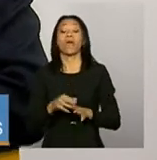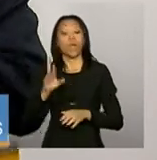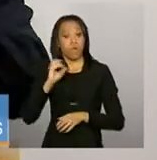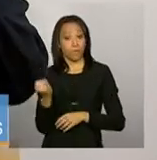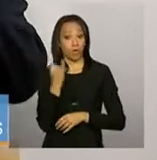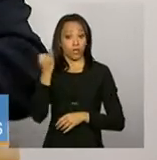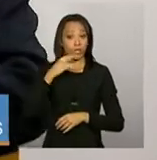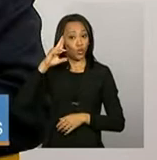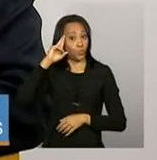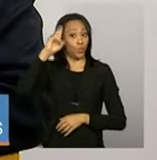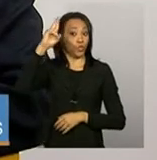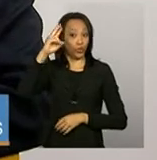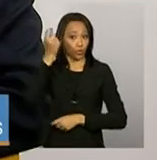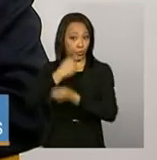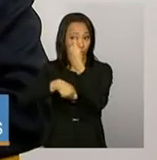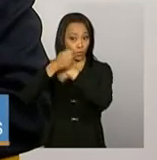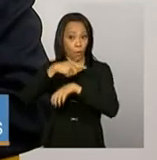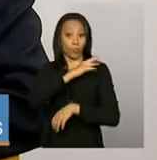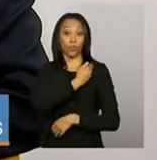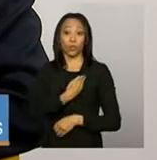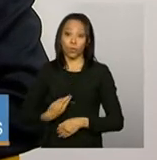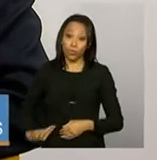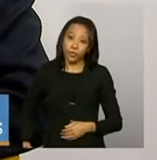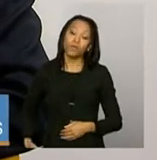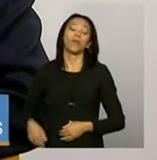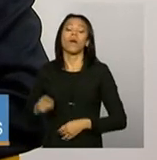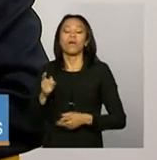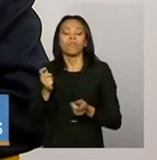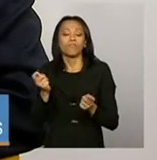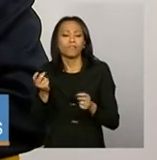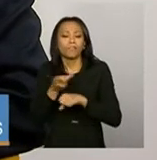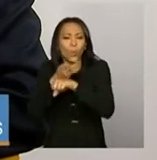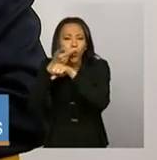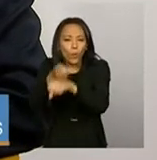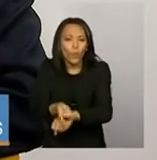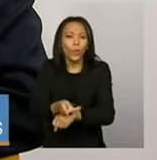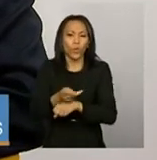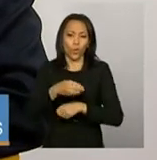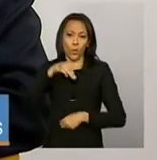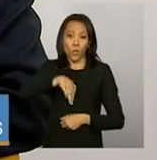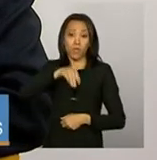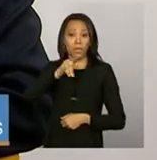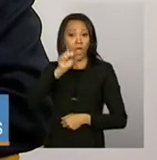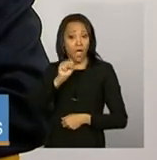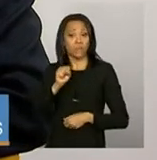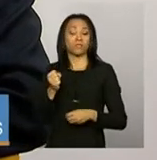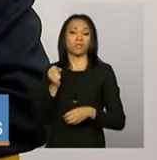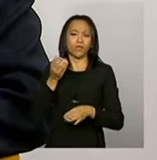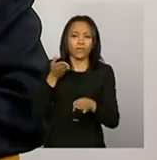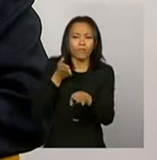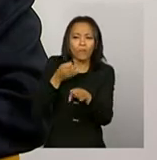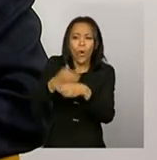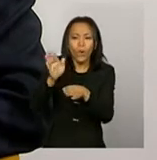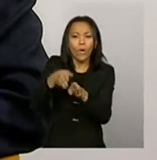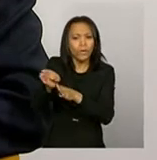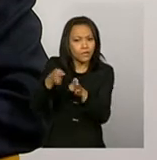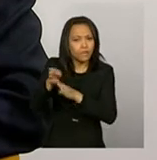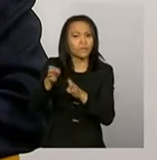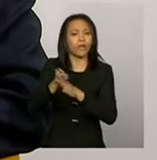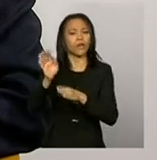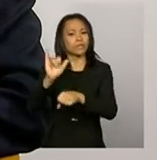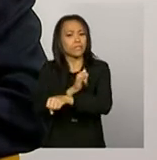procure essa área. O Ministério tem disponibilizado ferramentas valiosíssimas nesse sentido, como